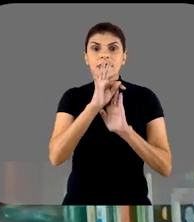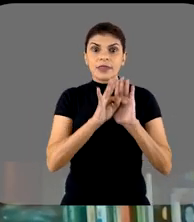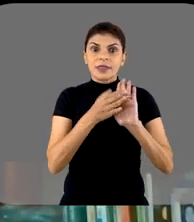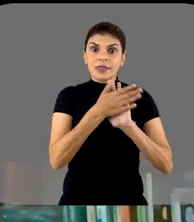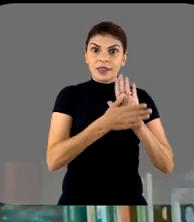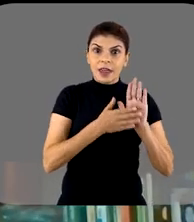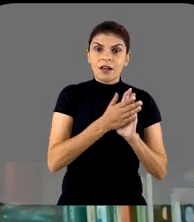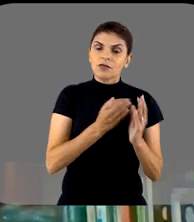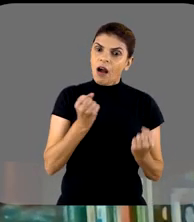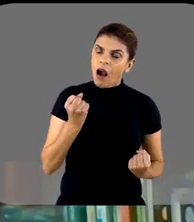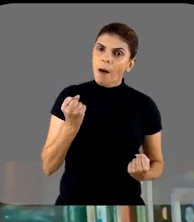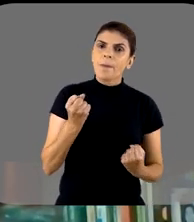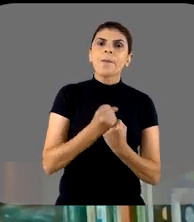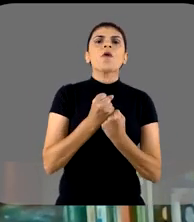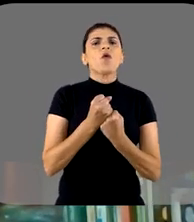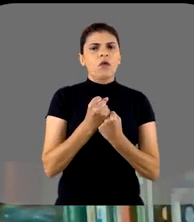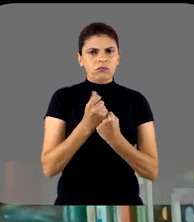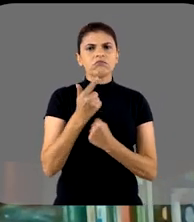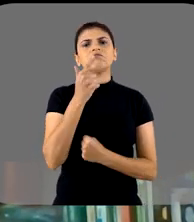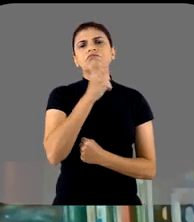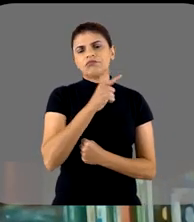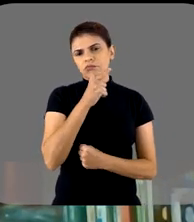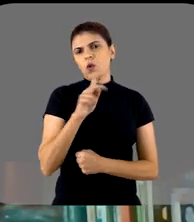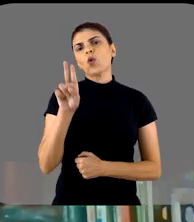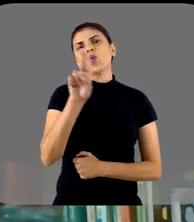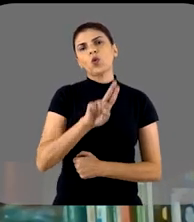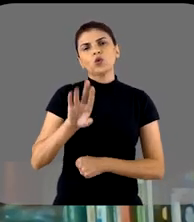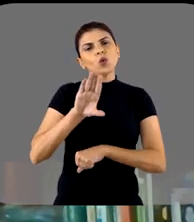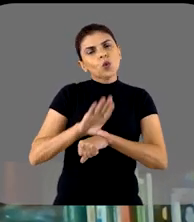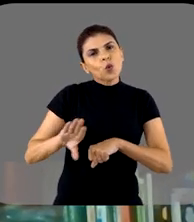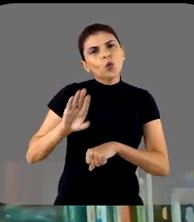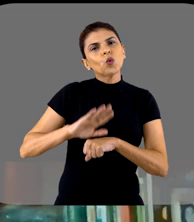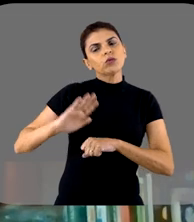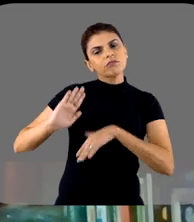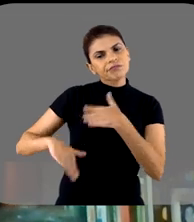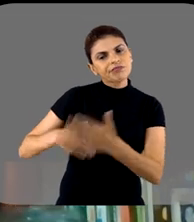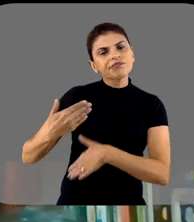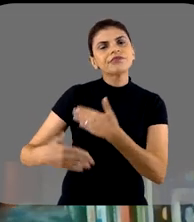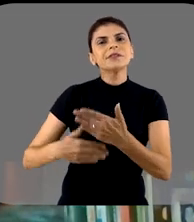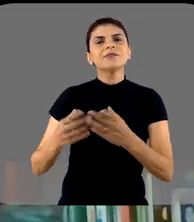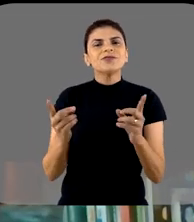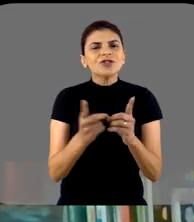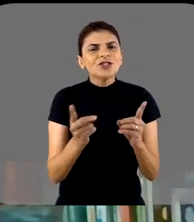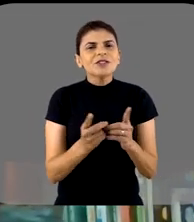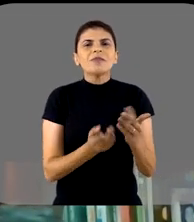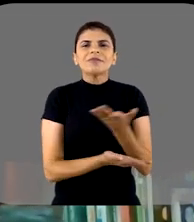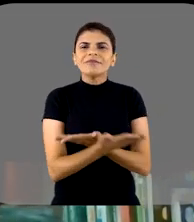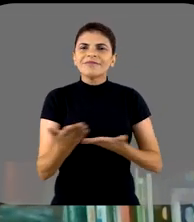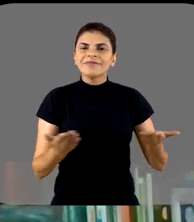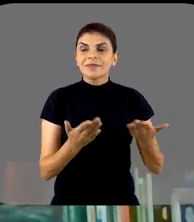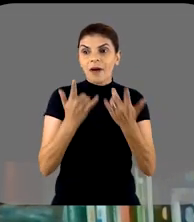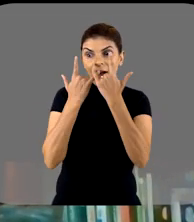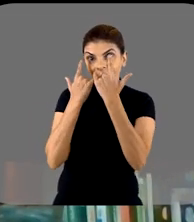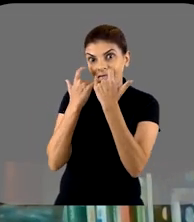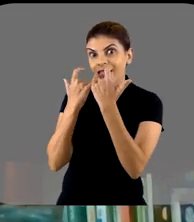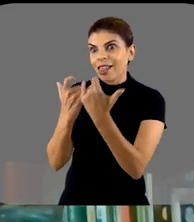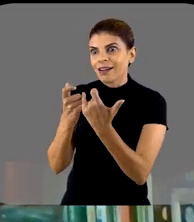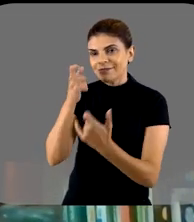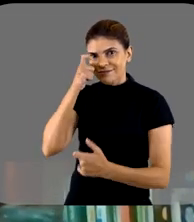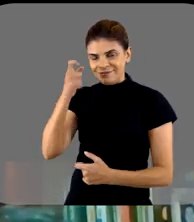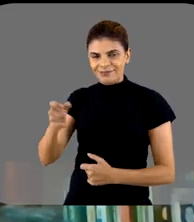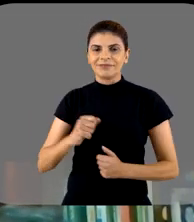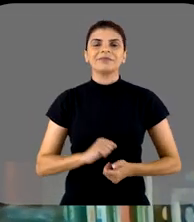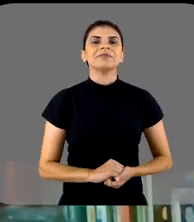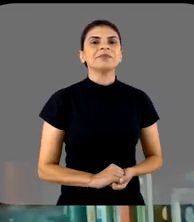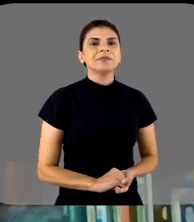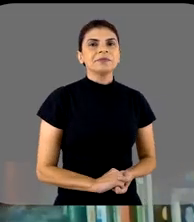textos de apoio mais simplificados serão bastante úteis para deixar o curso mais chamativo